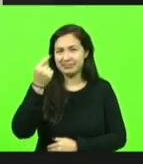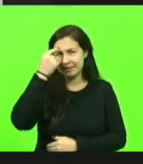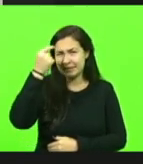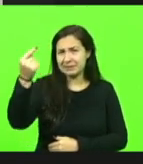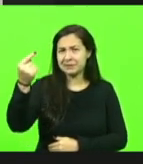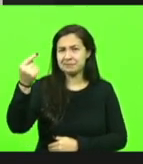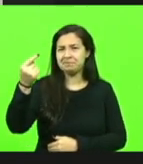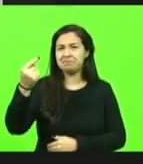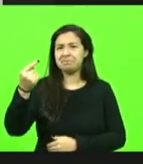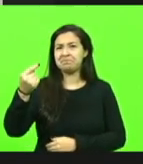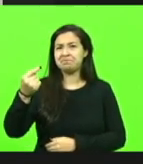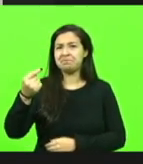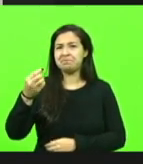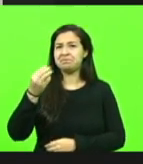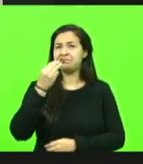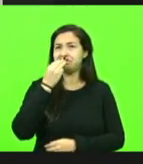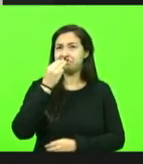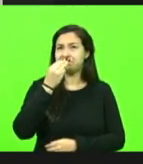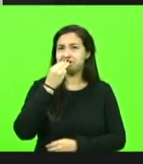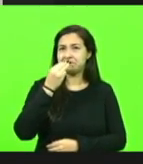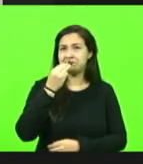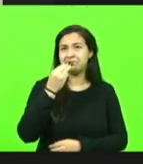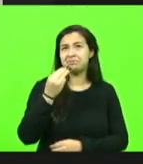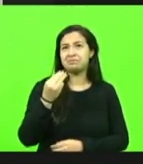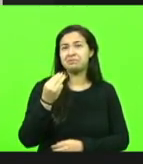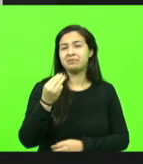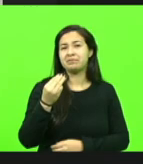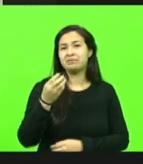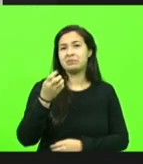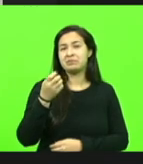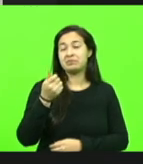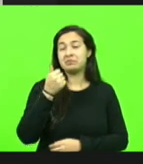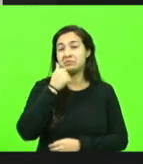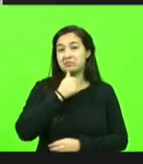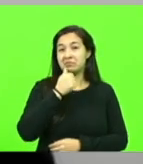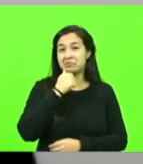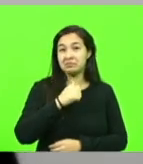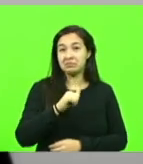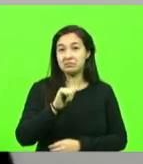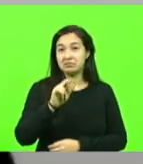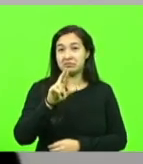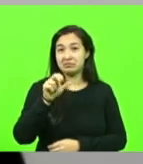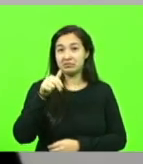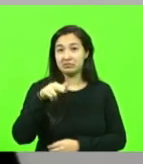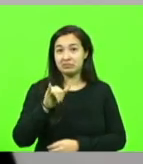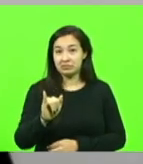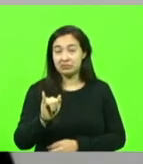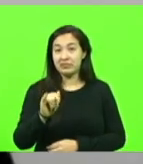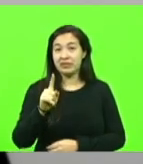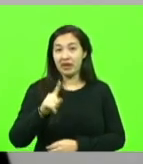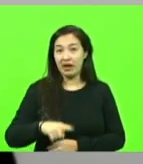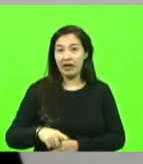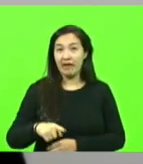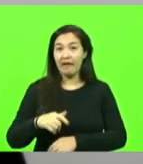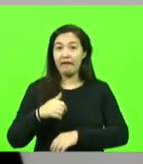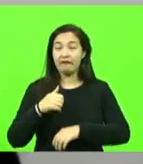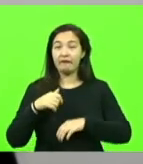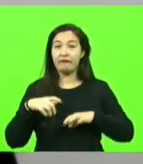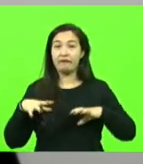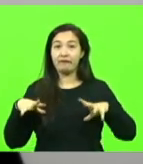deputado, sobre a Vossa Excelência citou a Irani, né? Amanhã, inclusive, em Irani é feriado municipal, né? Referi isso antes